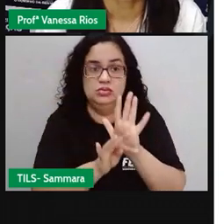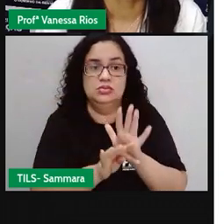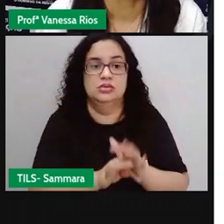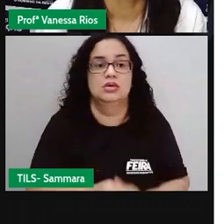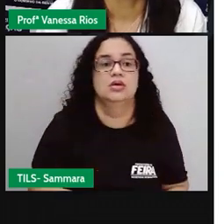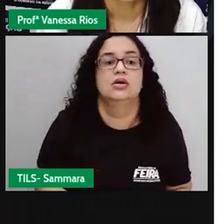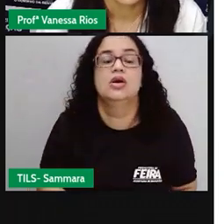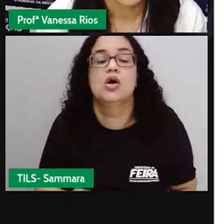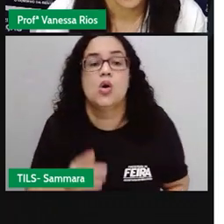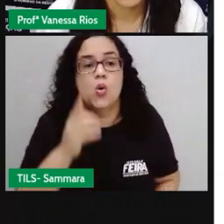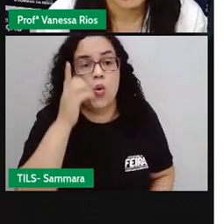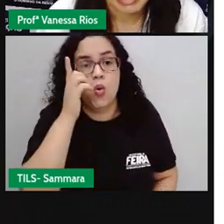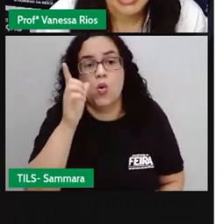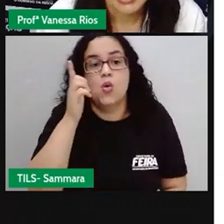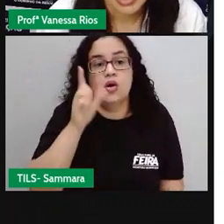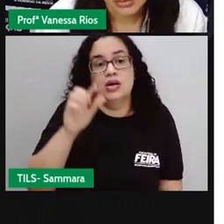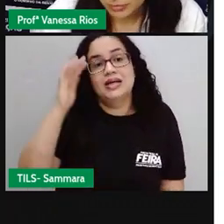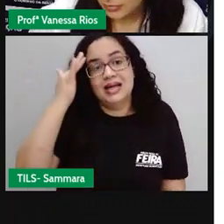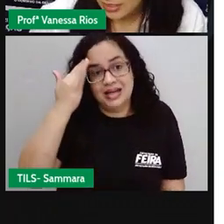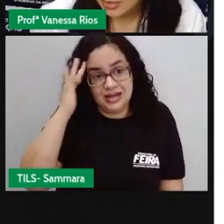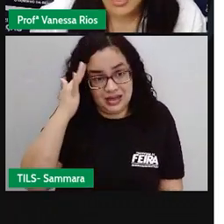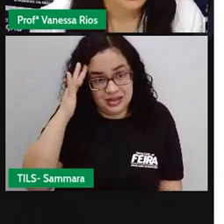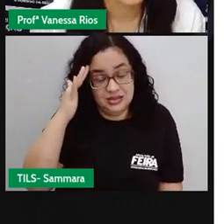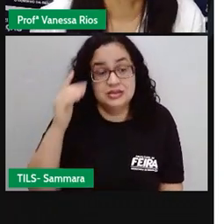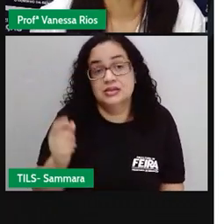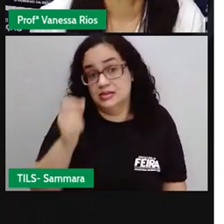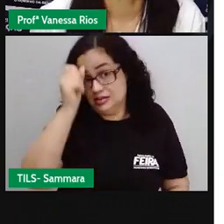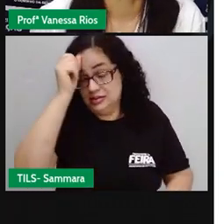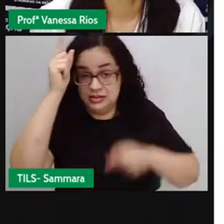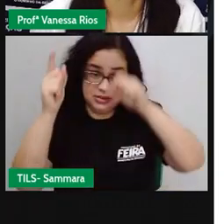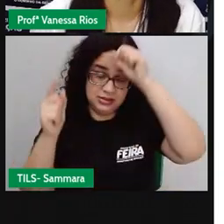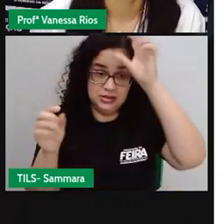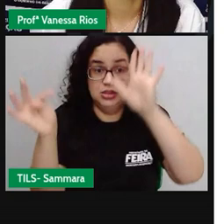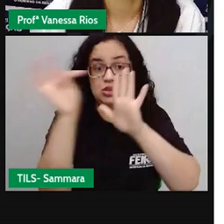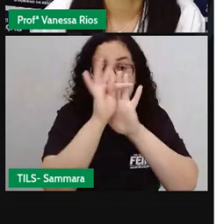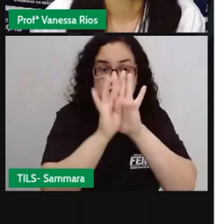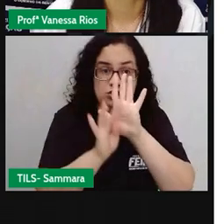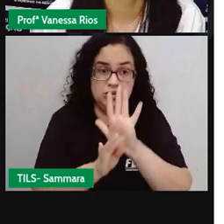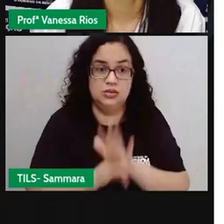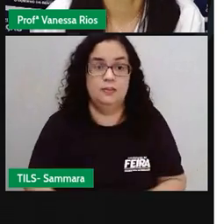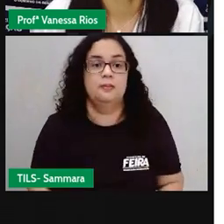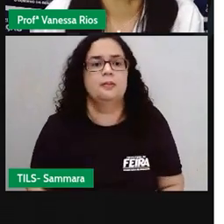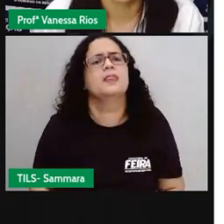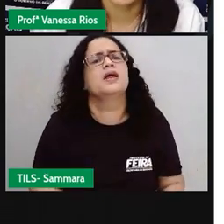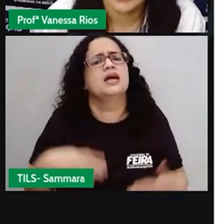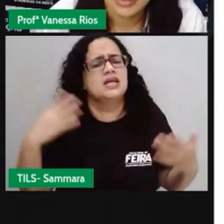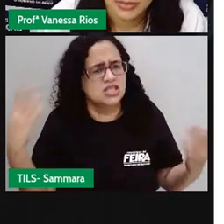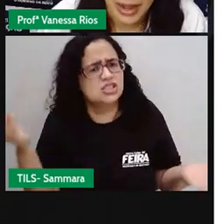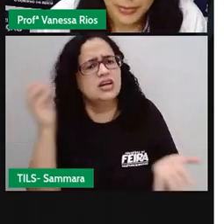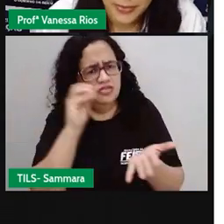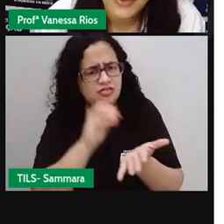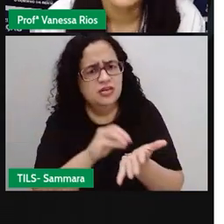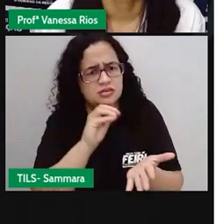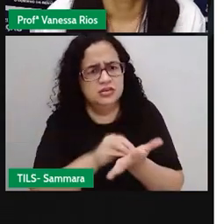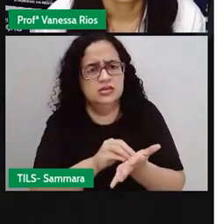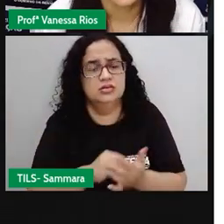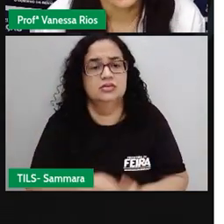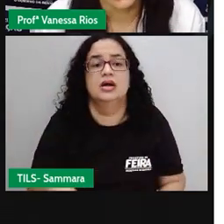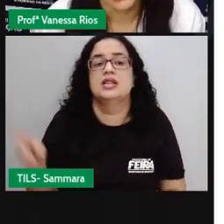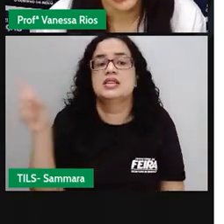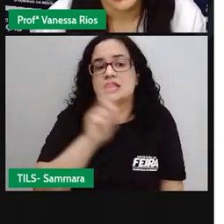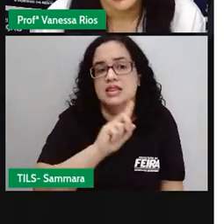Foi conseguida aí ter a compreensão das ideias do texto? Agora, está faltando algo?